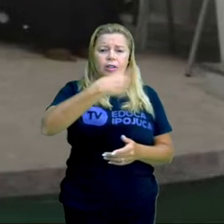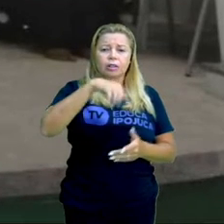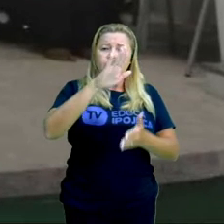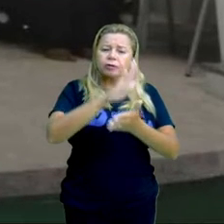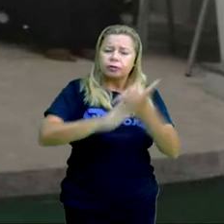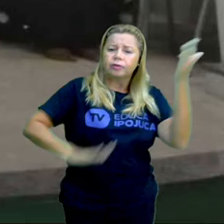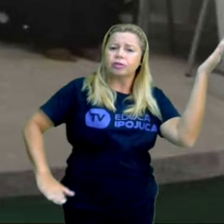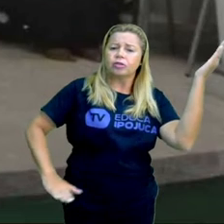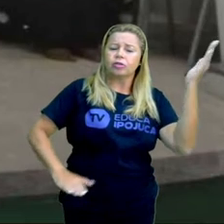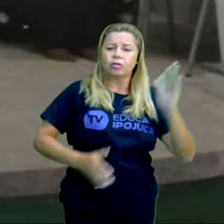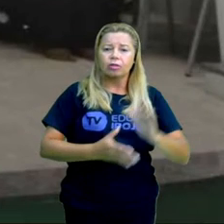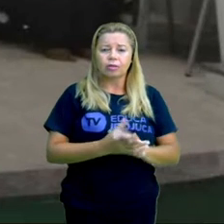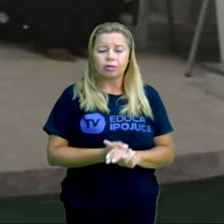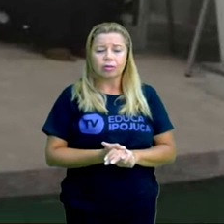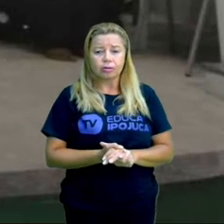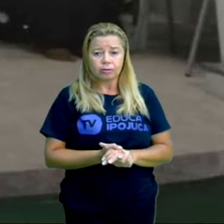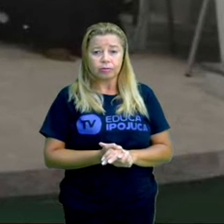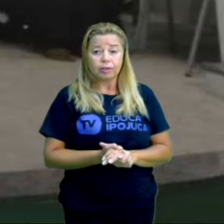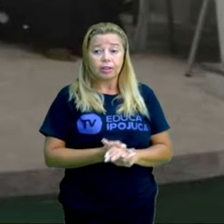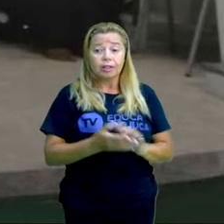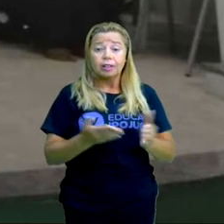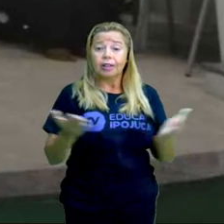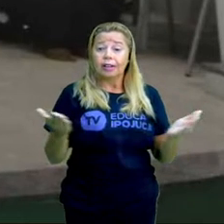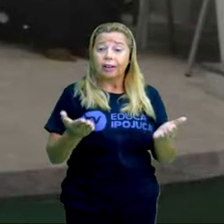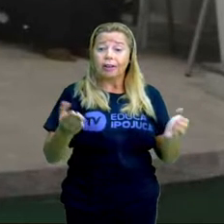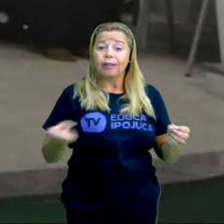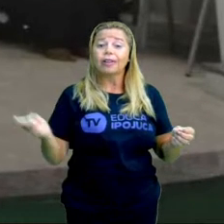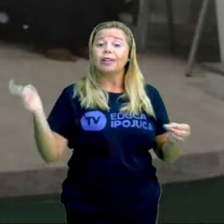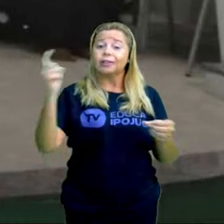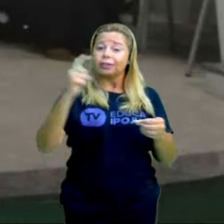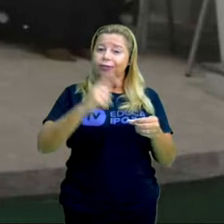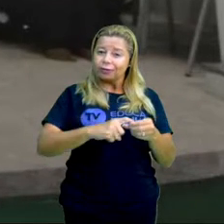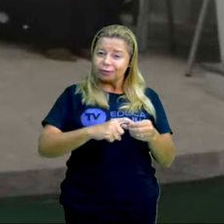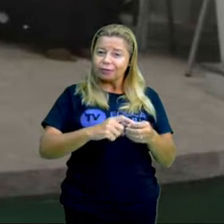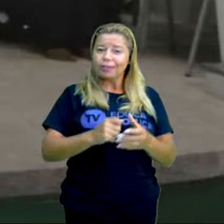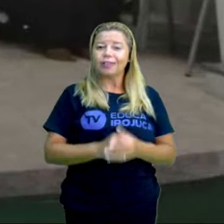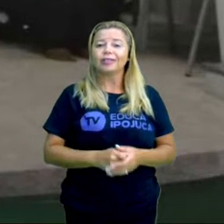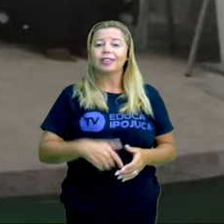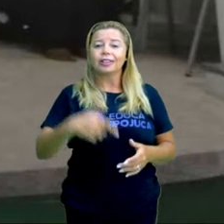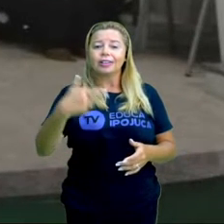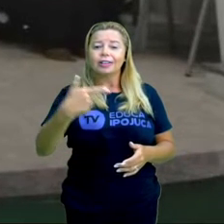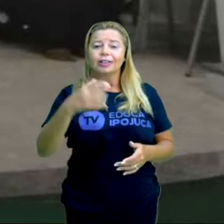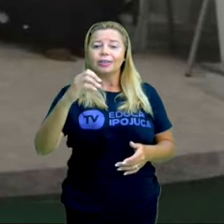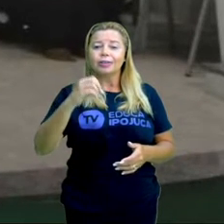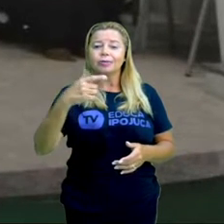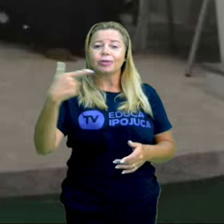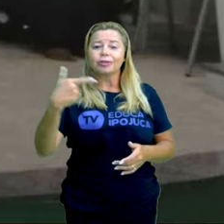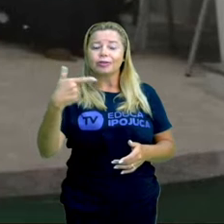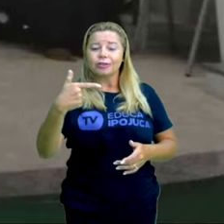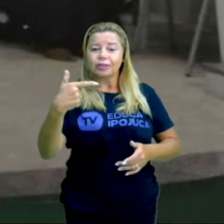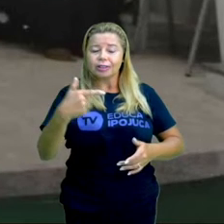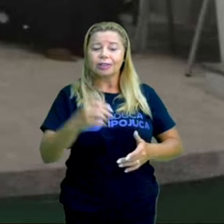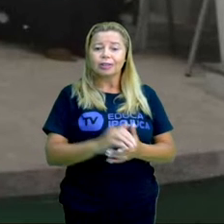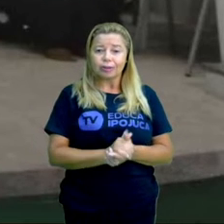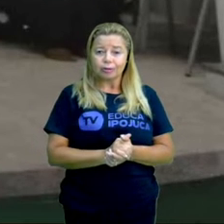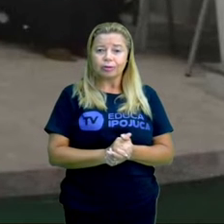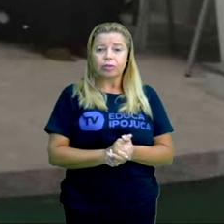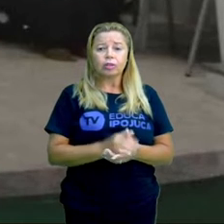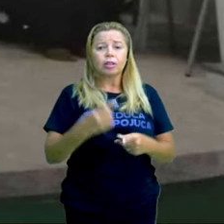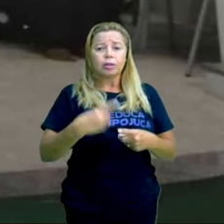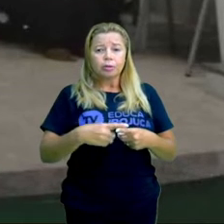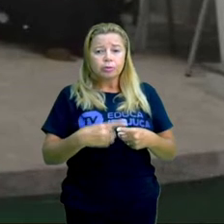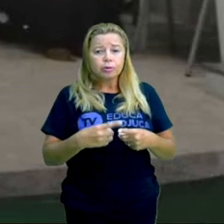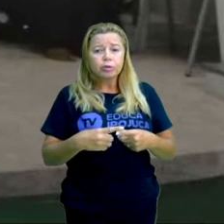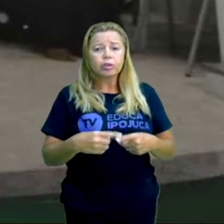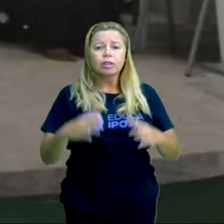apresentações, e que está voltando agora no segundo semestre de 2022, quando a gente, agora a gente retoma as